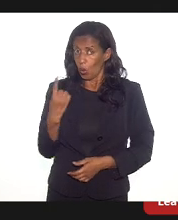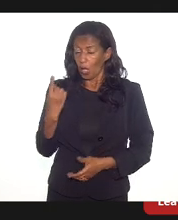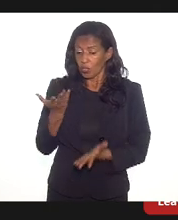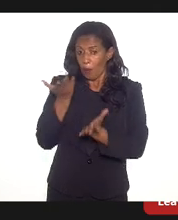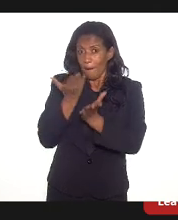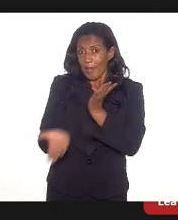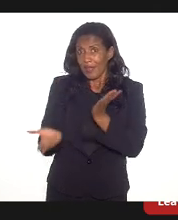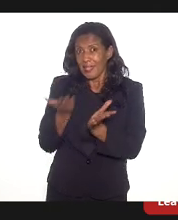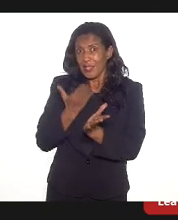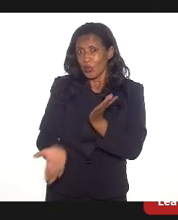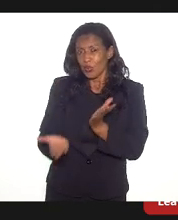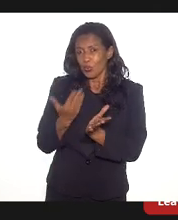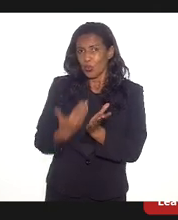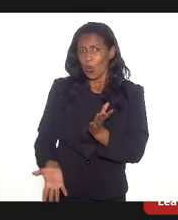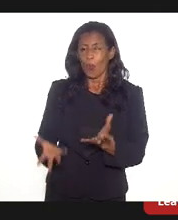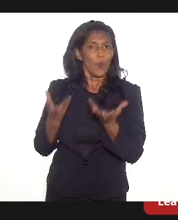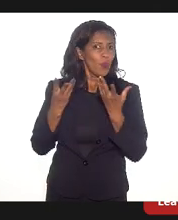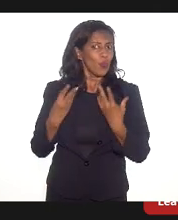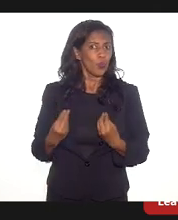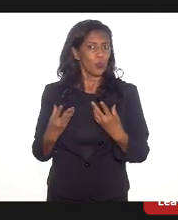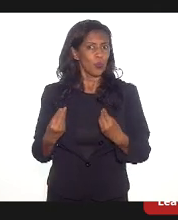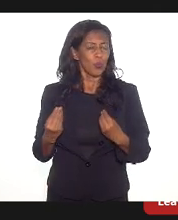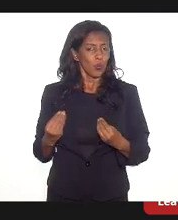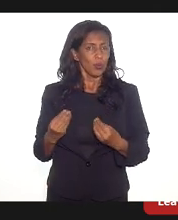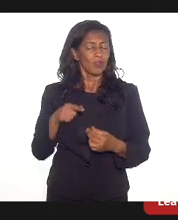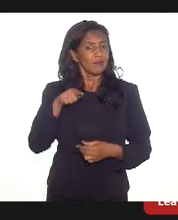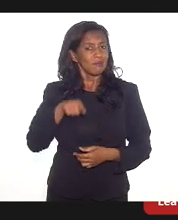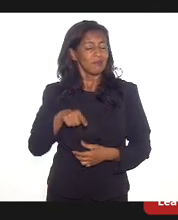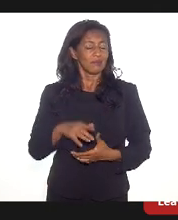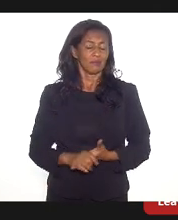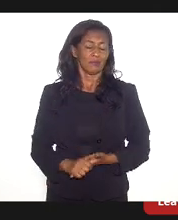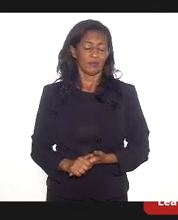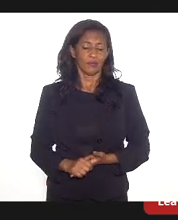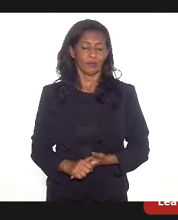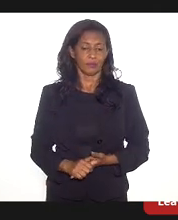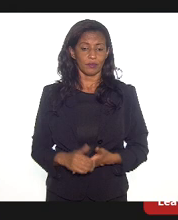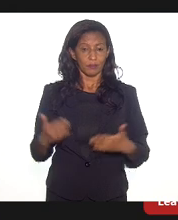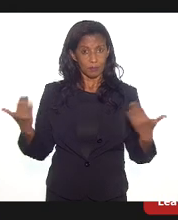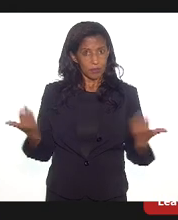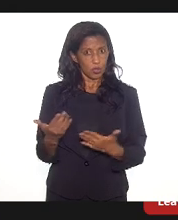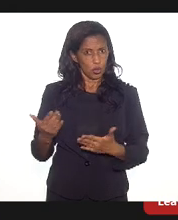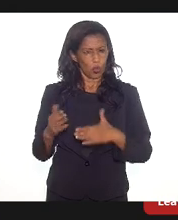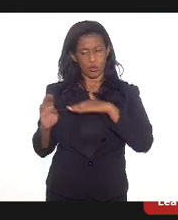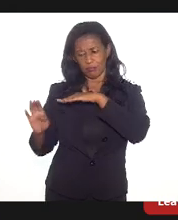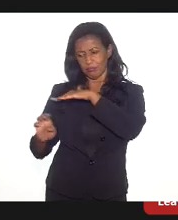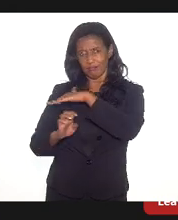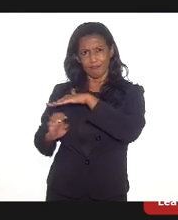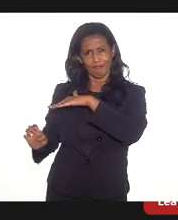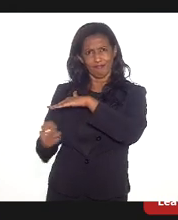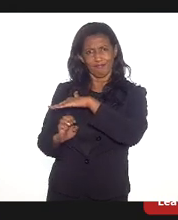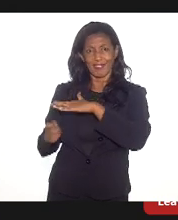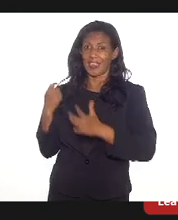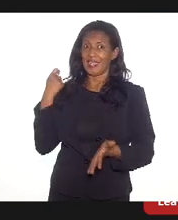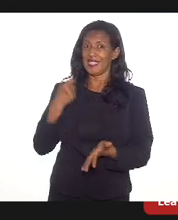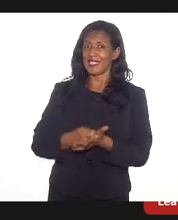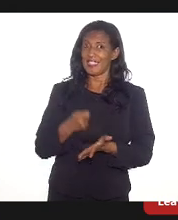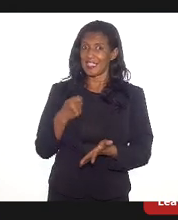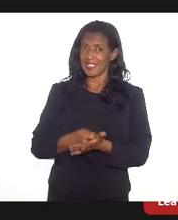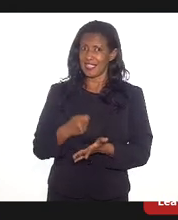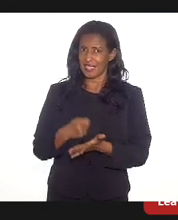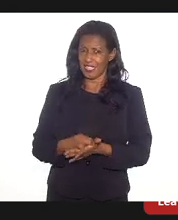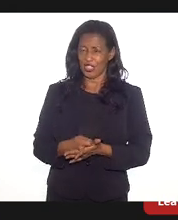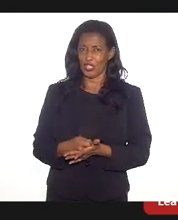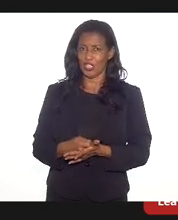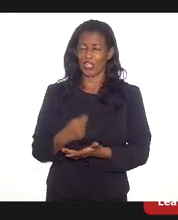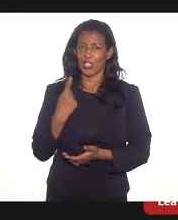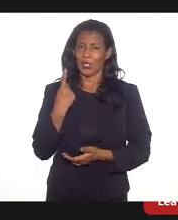perdendo, assim, muito por essa questão e hoje o empregador, ele exige uma